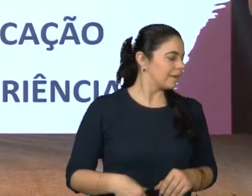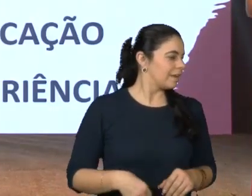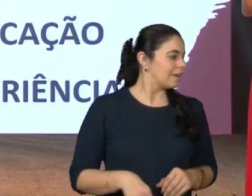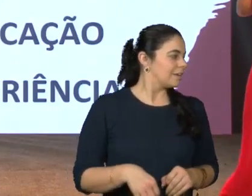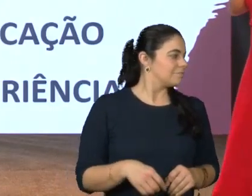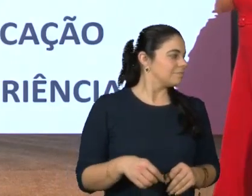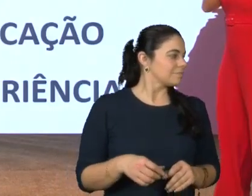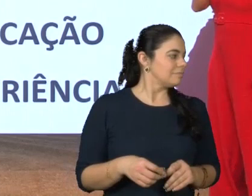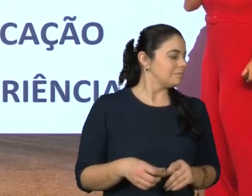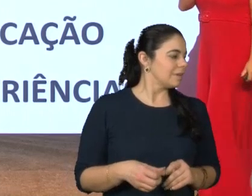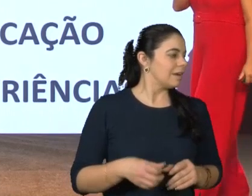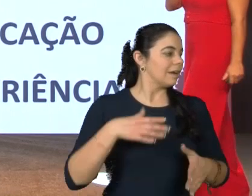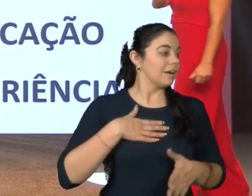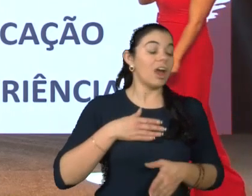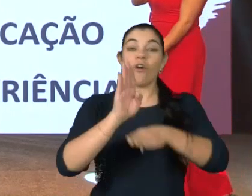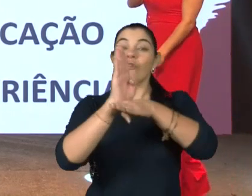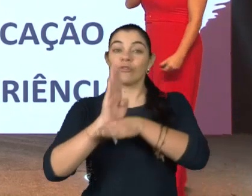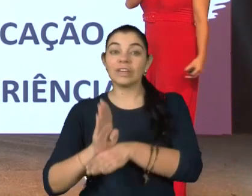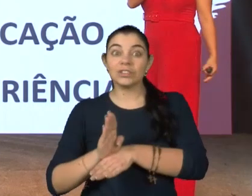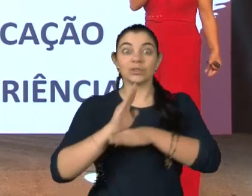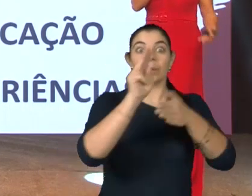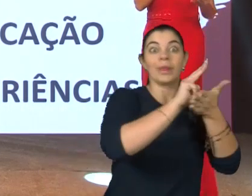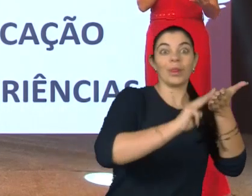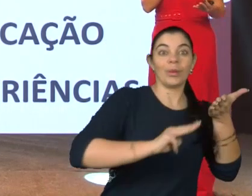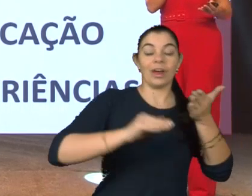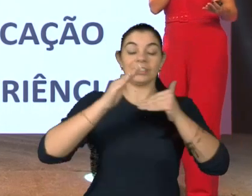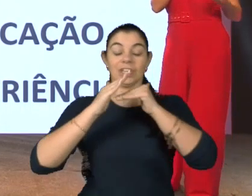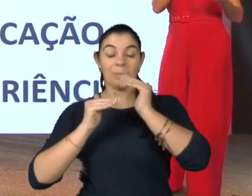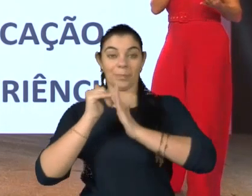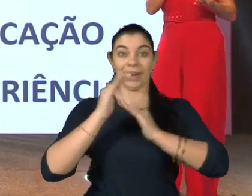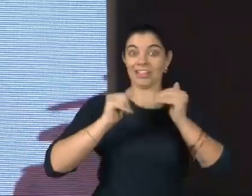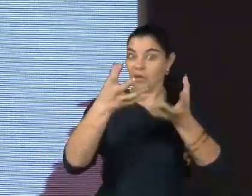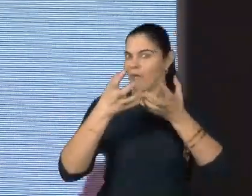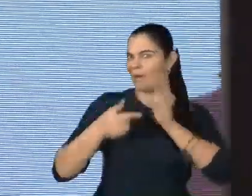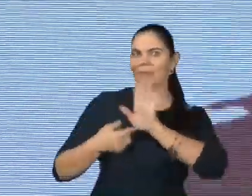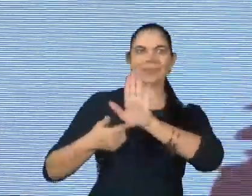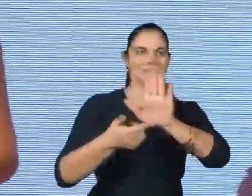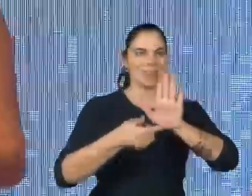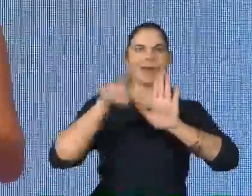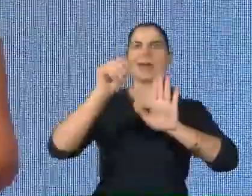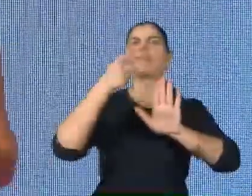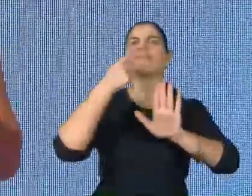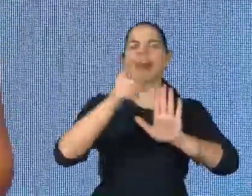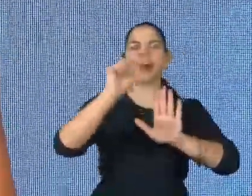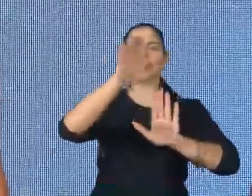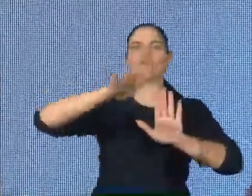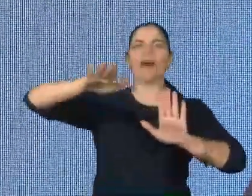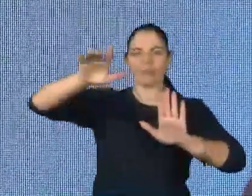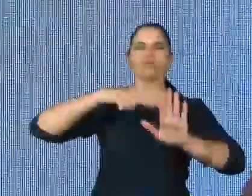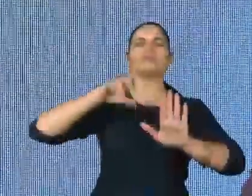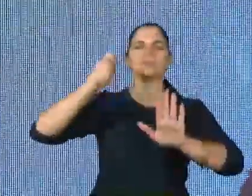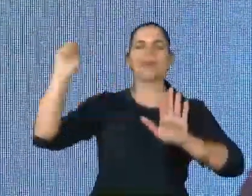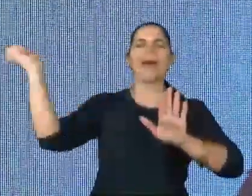O vídeo da metodologia ativa, eu quis mostrar para vocês exatamente aquilo que nós falamos, que o aluno é capaz,